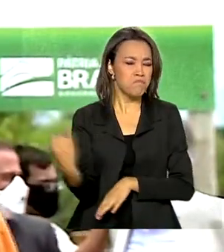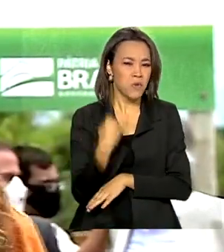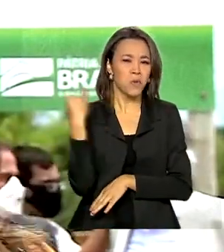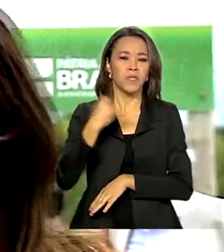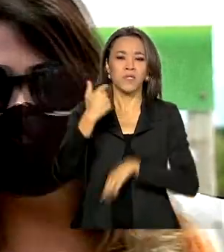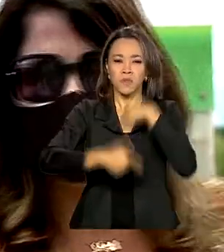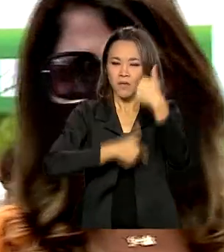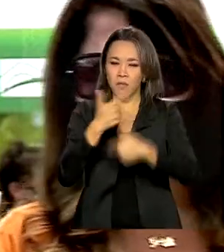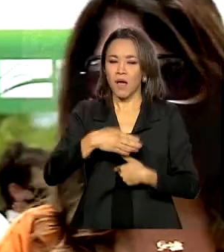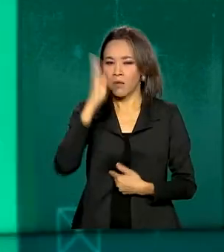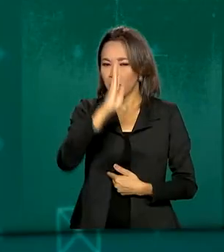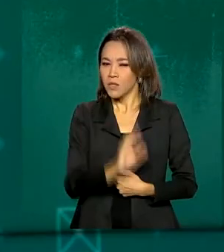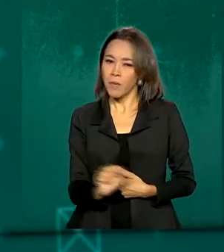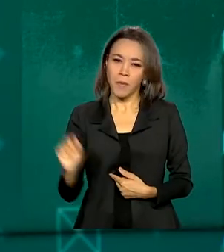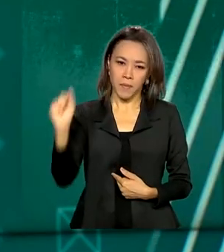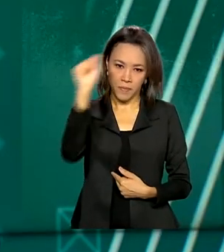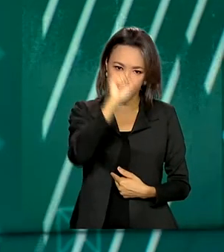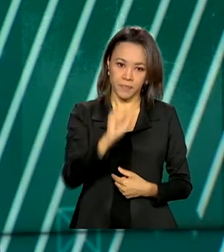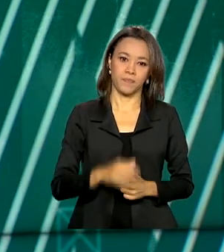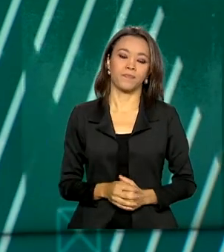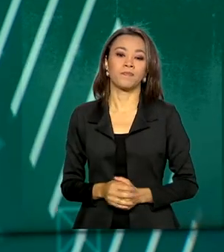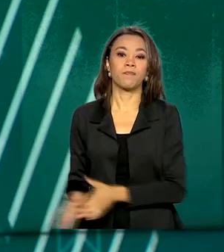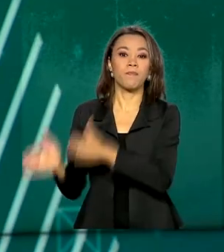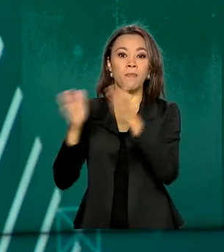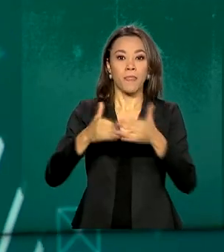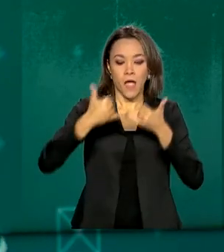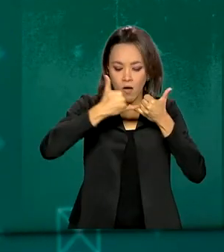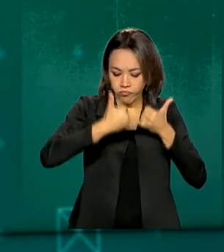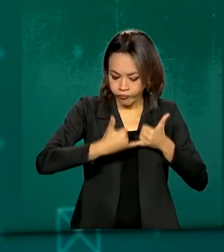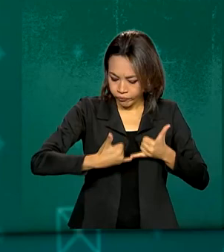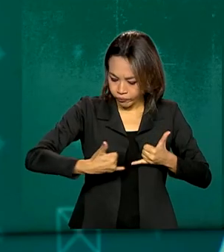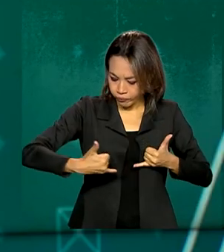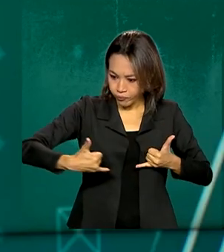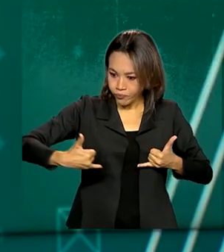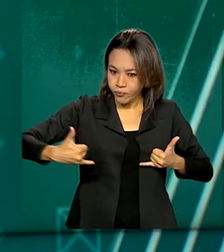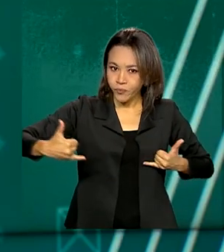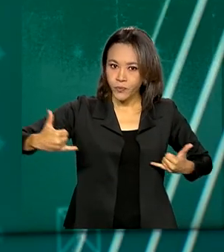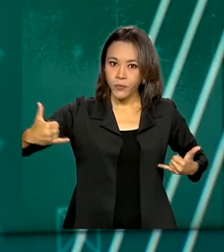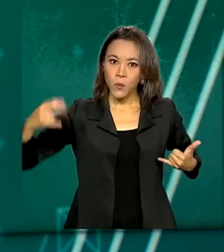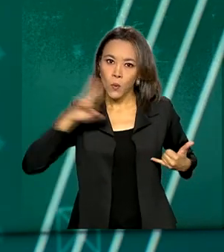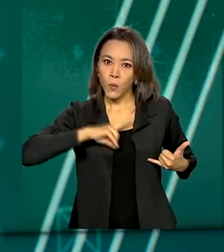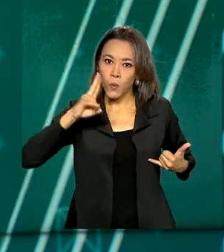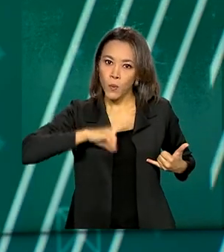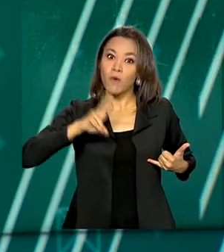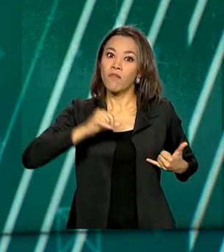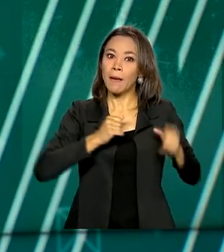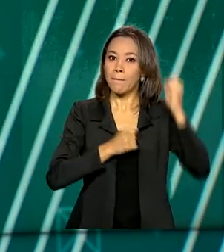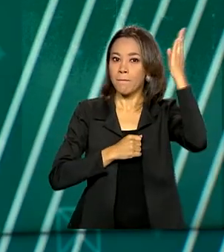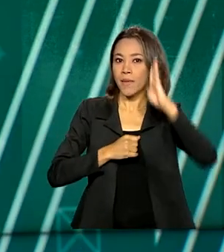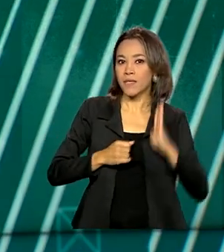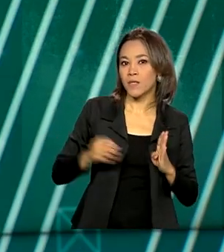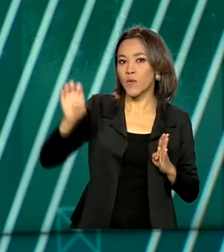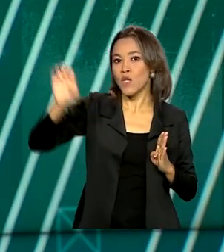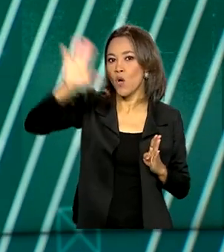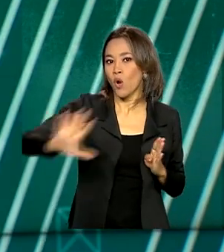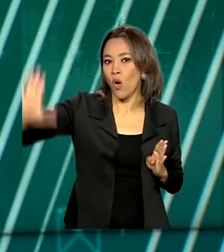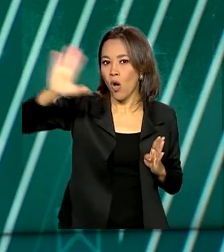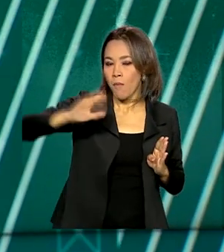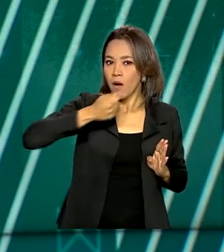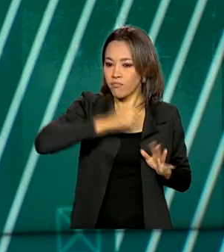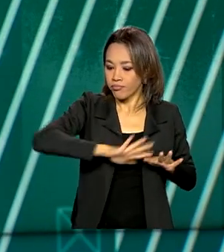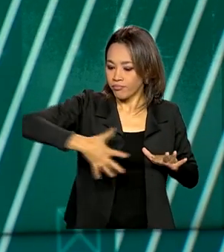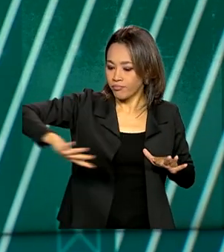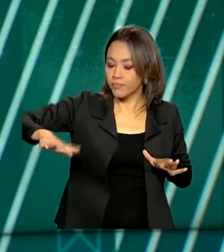Brasil do programa Lixão Zero. Uma fibra ótica de alta velocidade vai ser instalada entre Brasil e Europa. Os